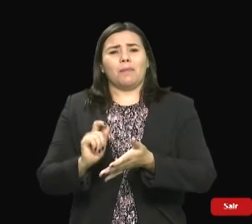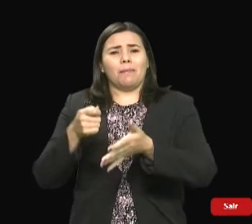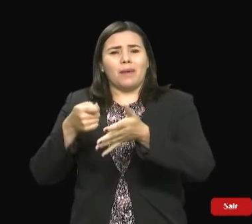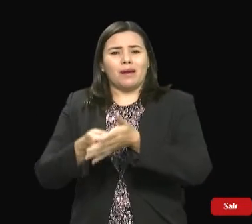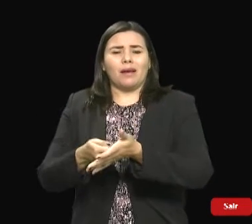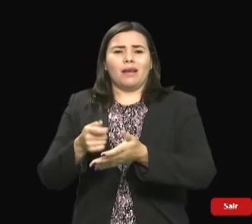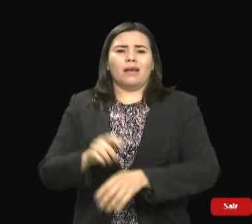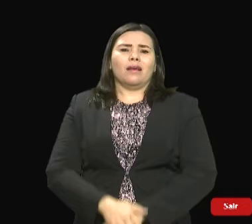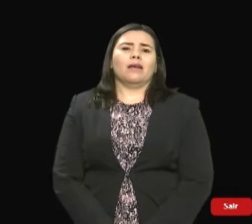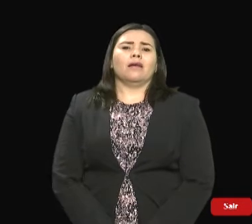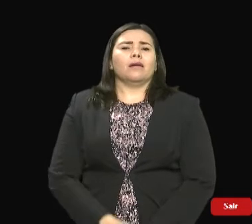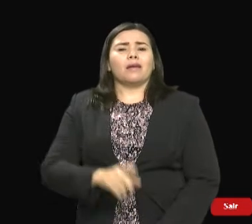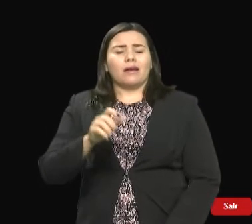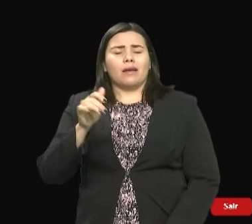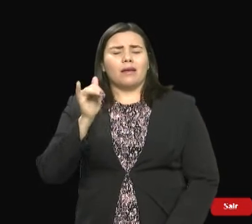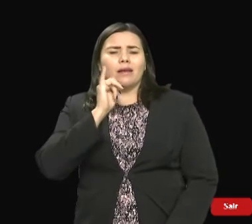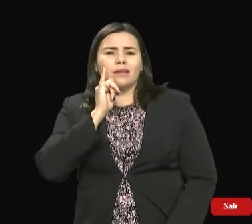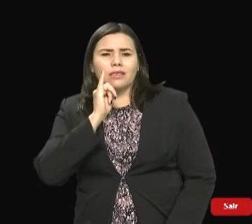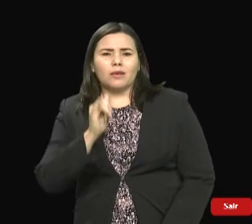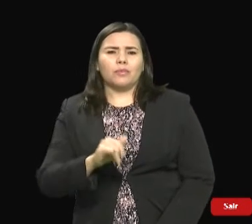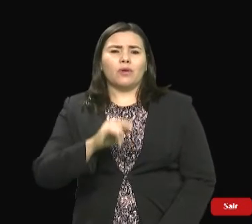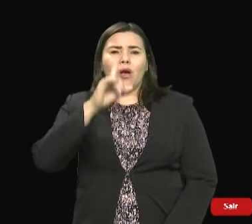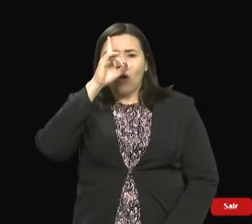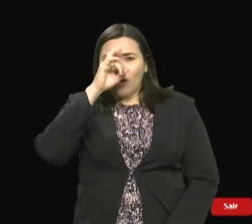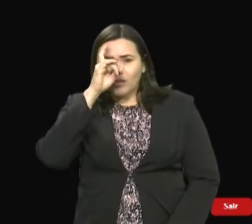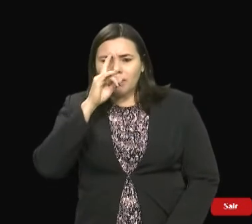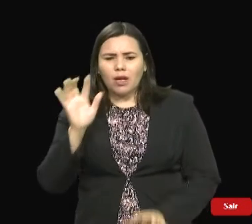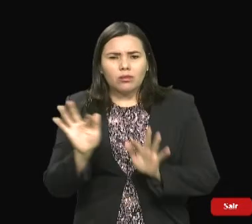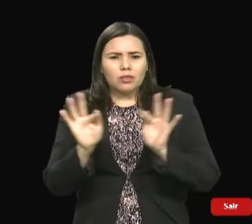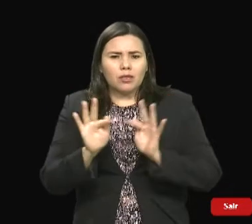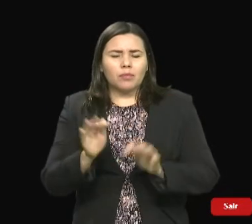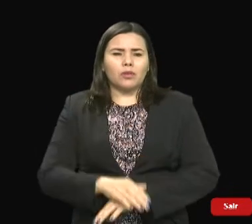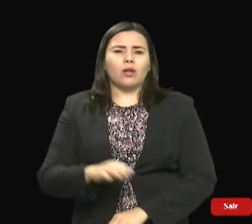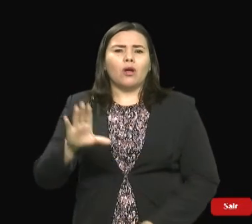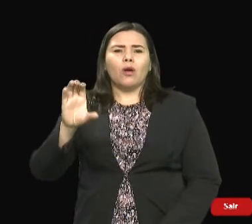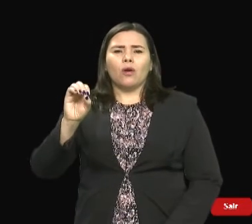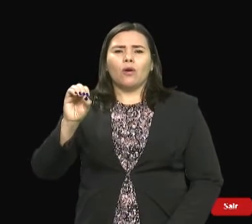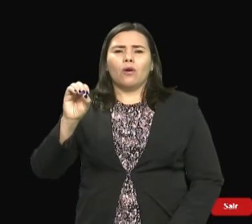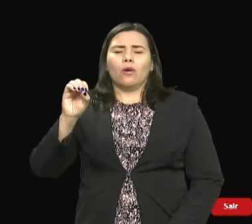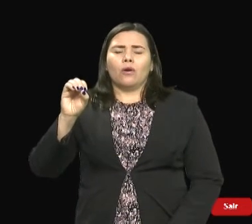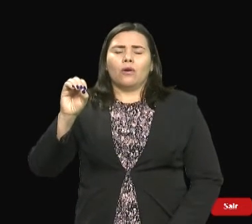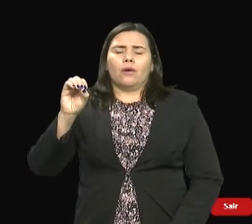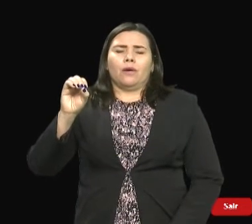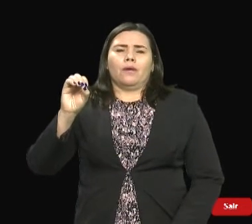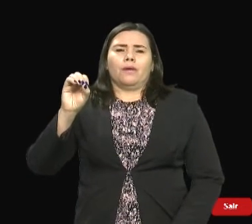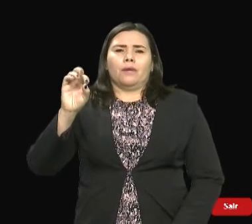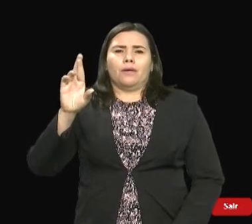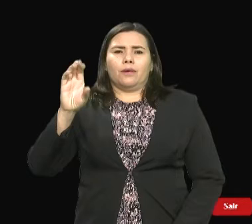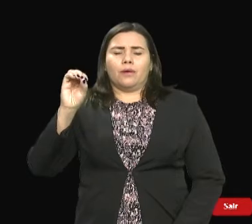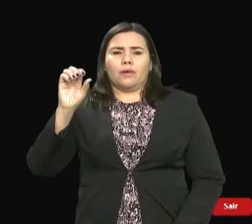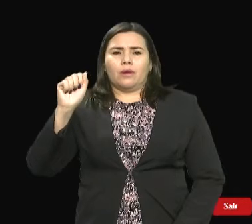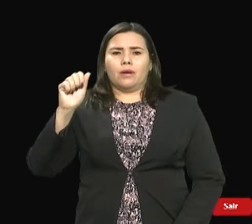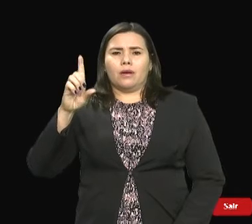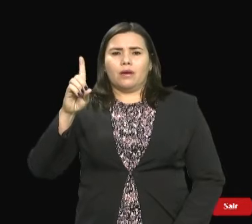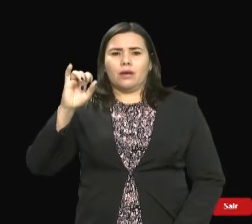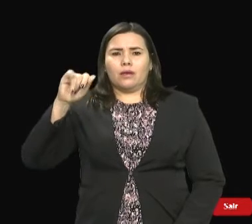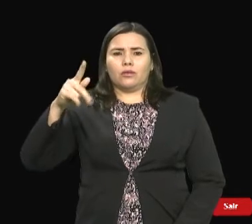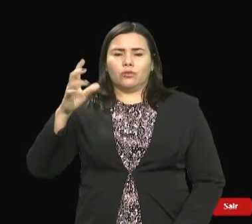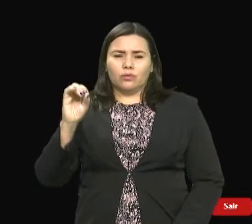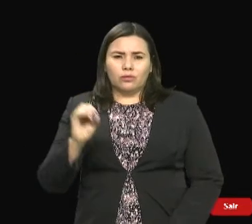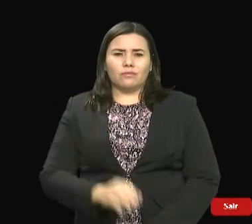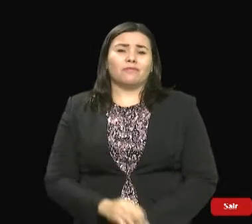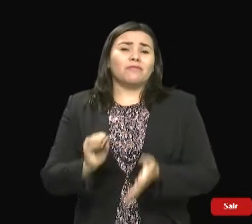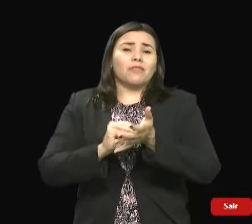mista do Coroadinho, na semana passada, não tinha recursos para comprar remédio que não fosse de pirona, estava